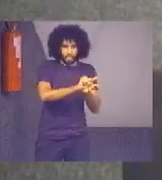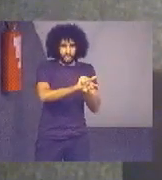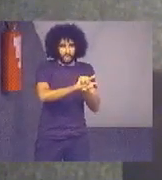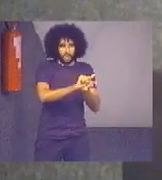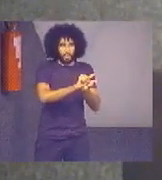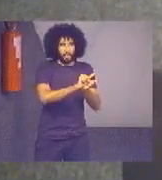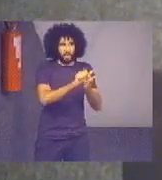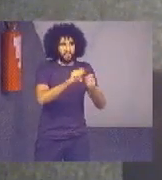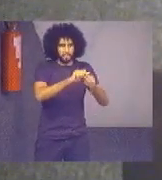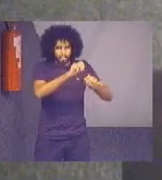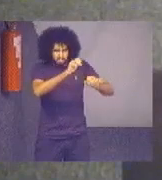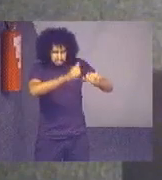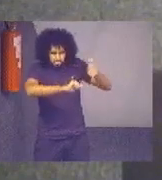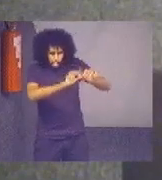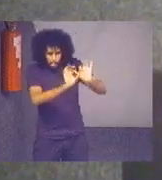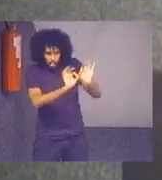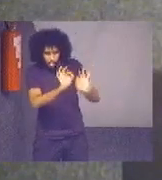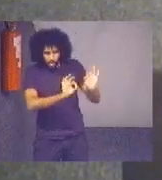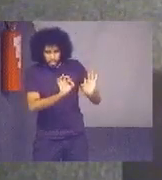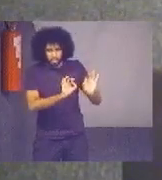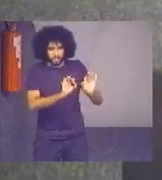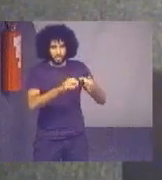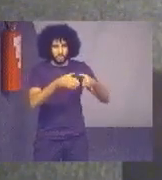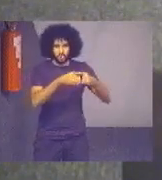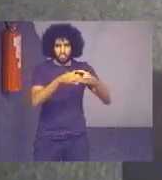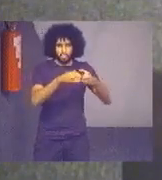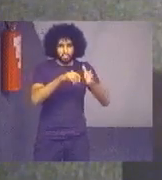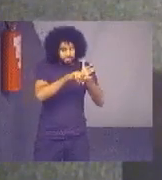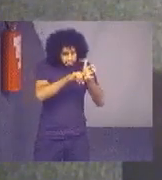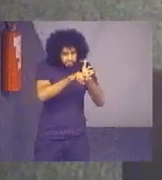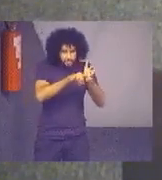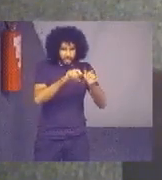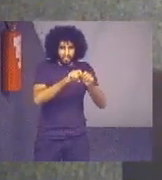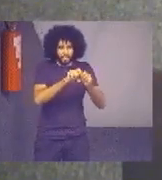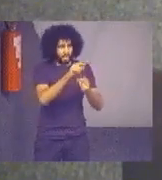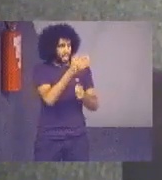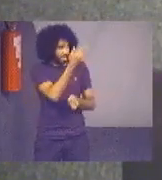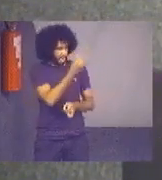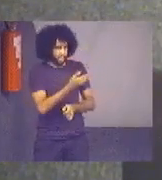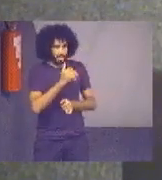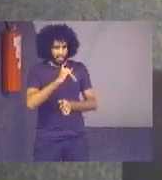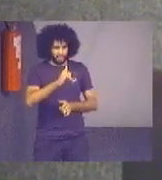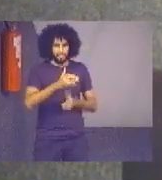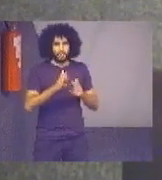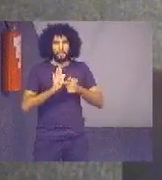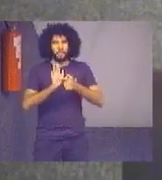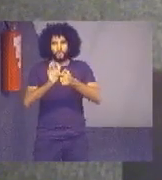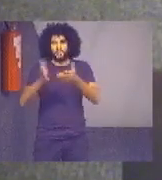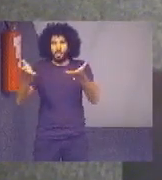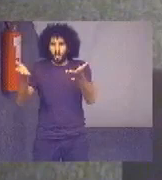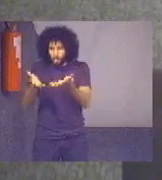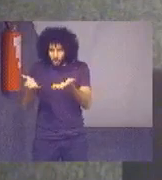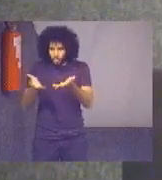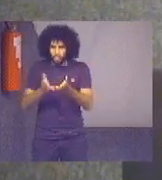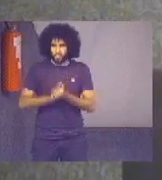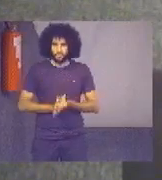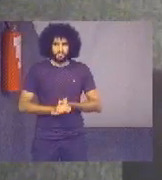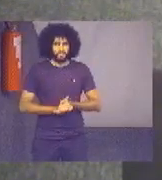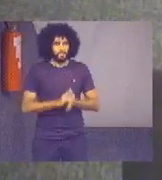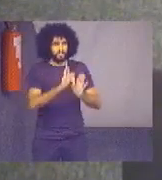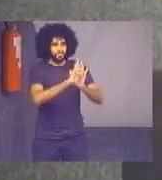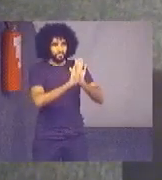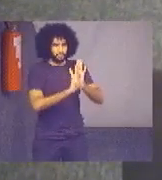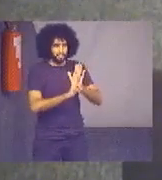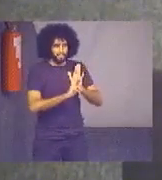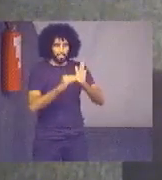compilação pelo departamento de pesquisas, que trata esses dados e hoje a gente apresenta. E os relatórios de desempenho até o dia